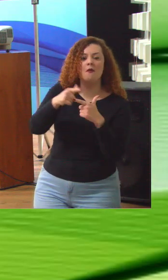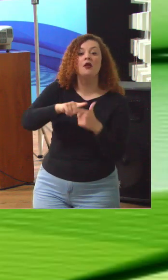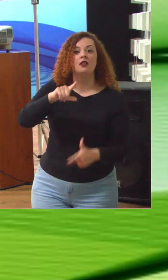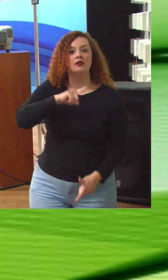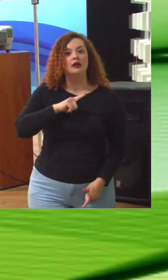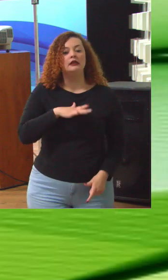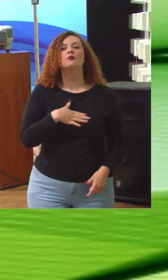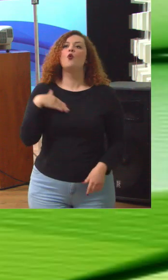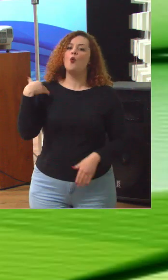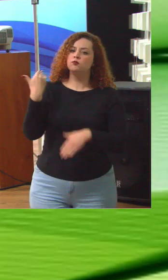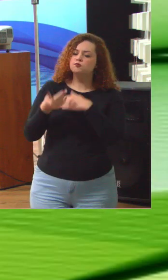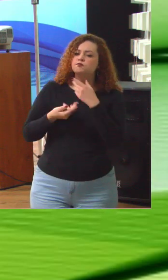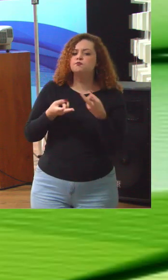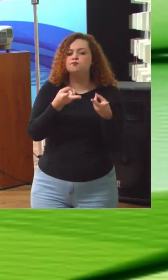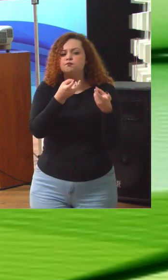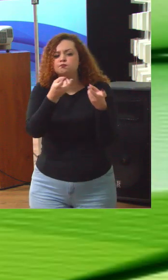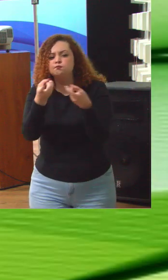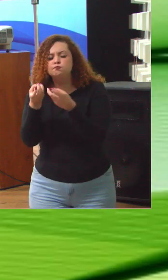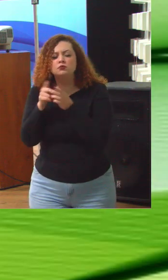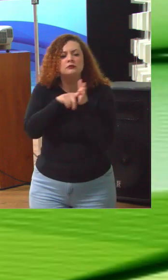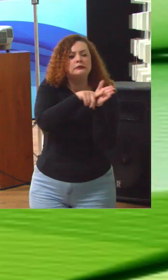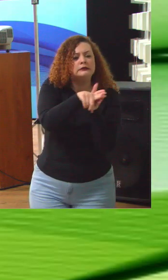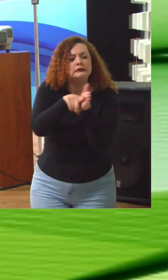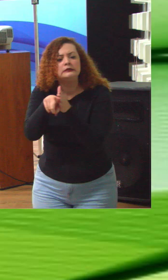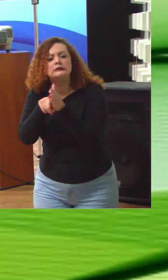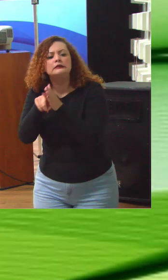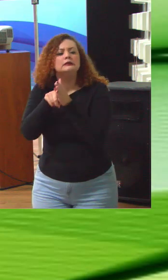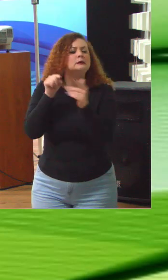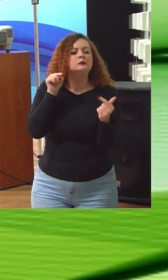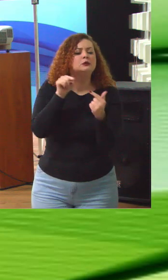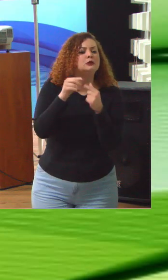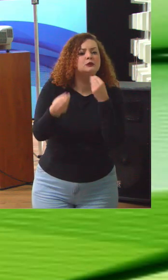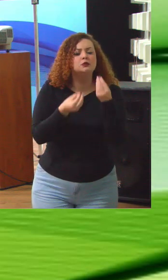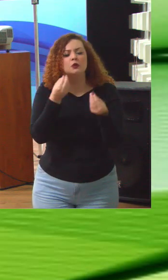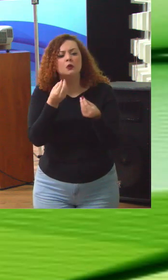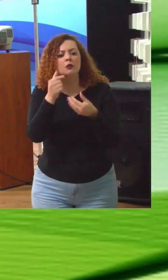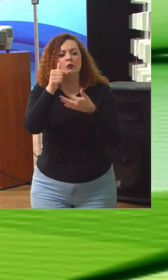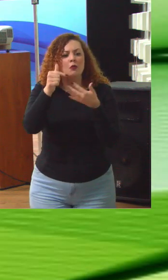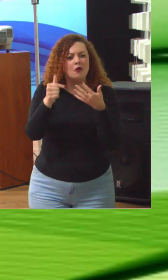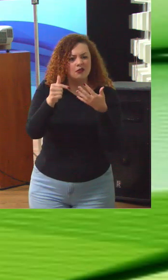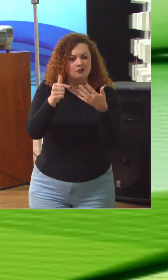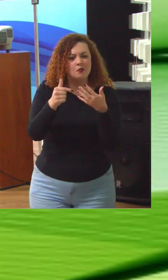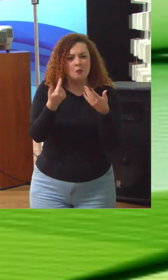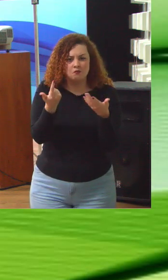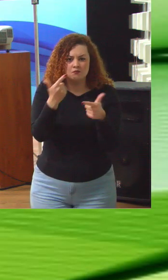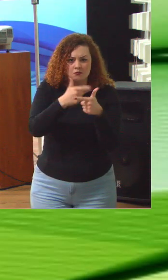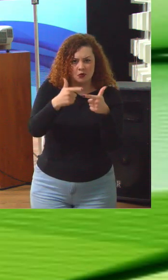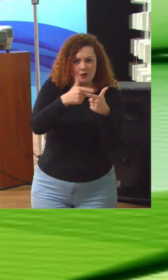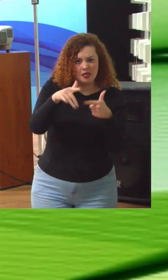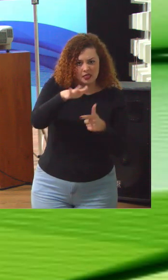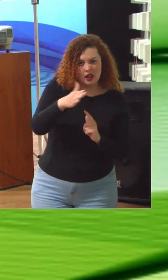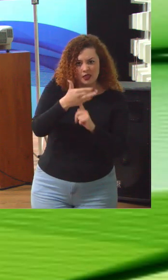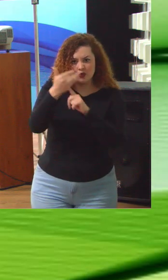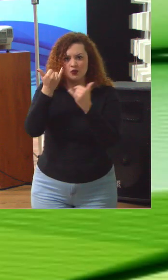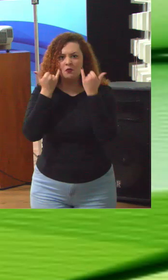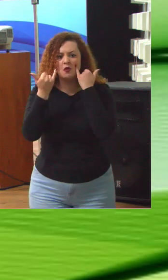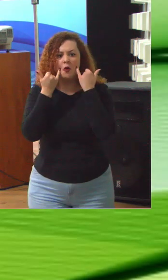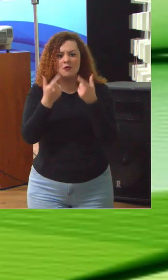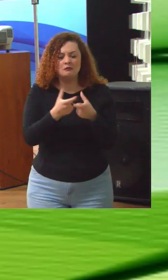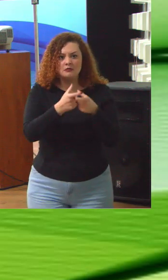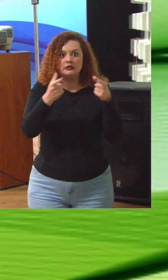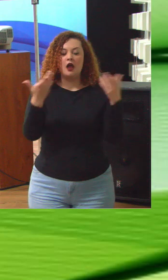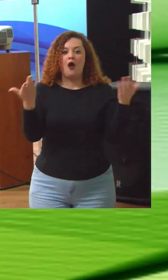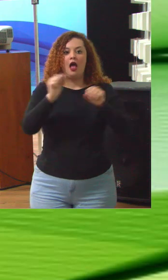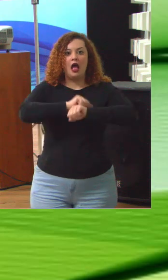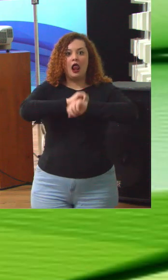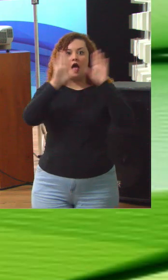avançando, investigando as razões que geravam os problemas que nós estávamos enxergando, foi ficando cada vez mais claro